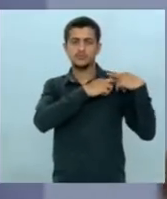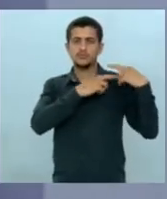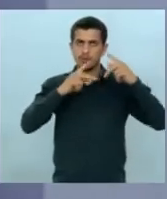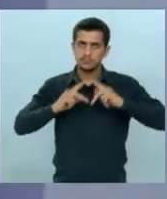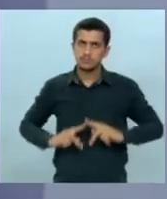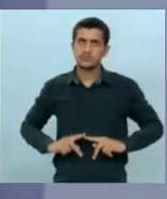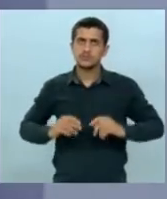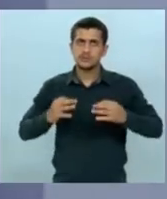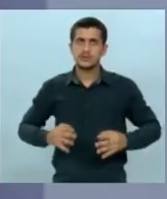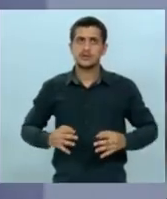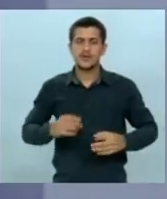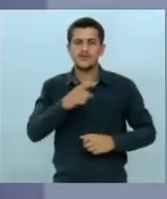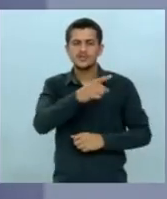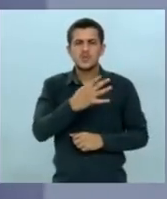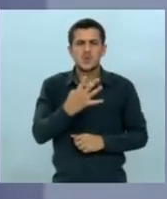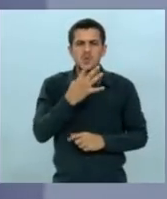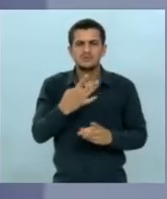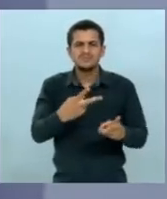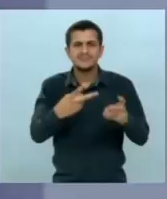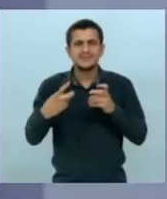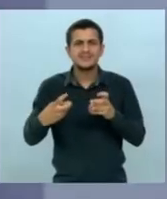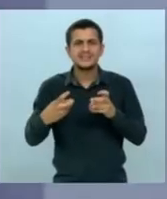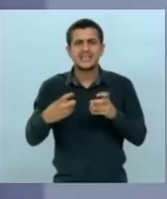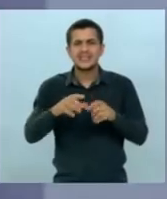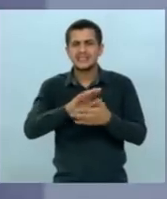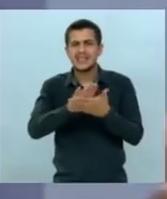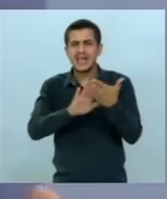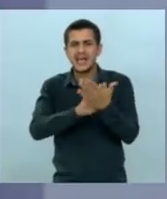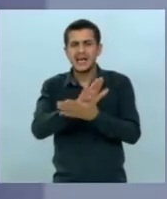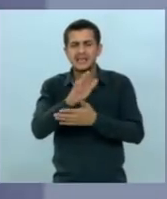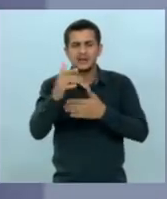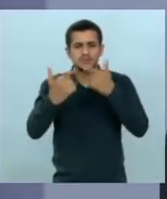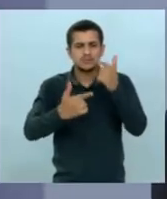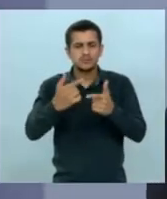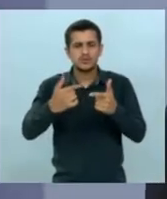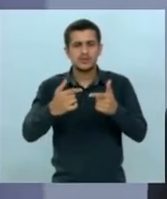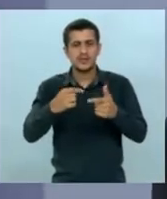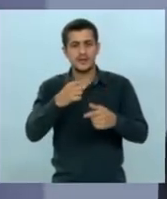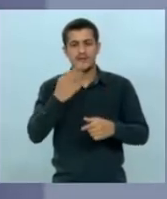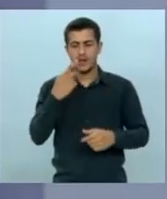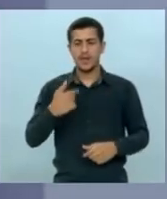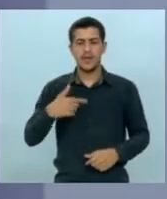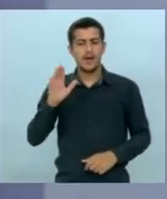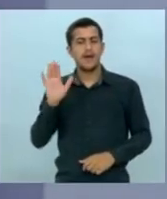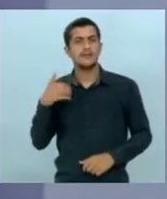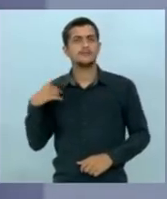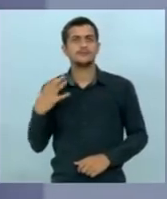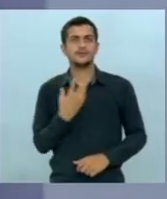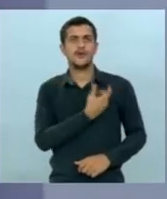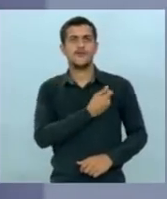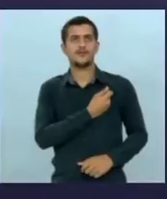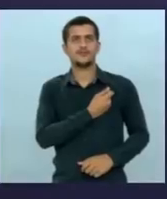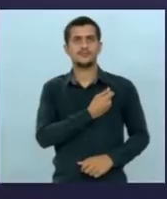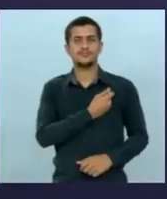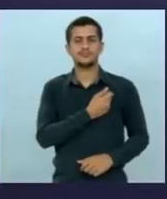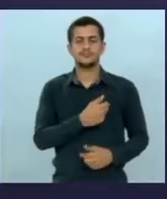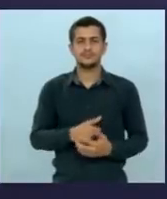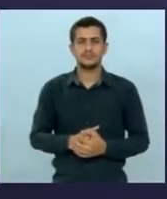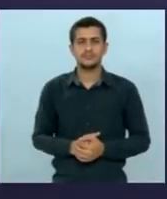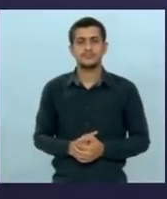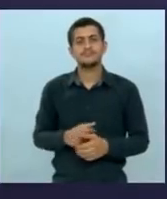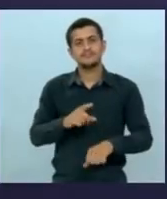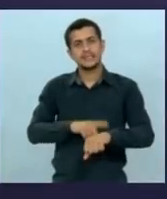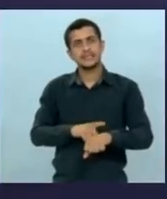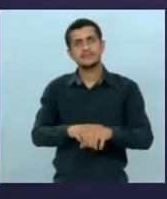de você que não conhece nada de gestão pública e se coloca só no salvador da pátria e isso em política em gestão pública